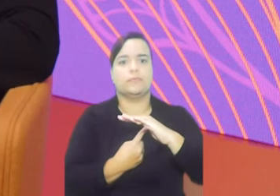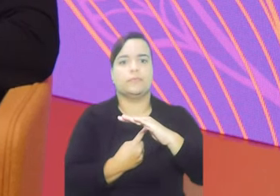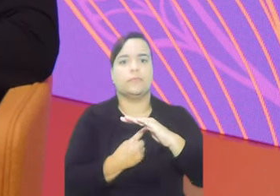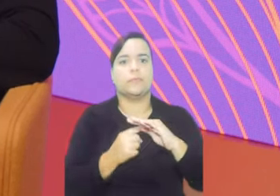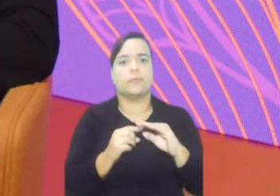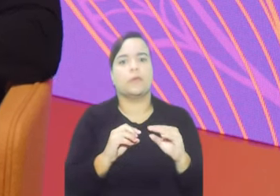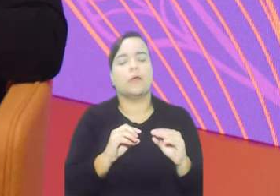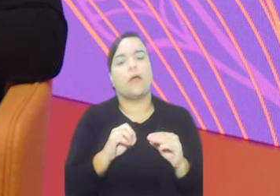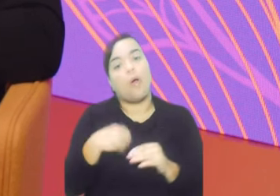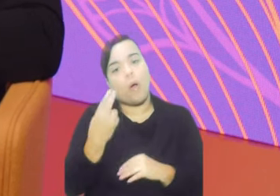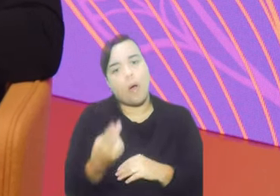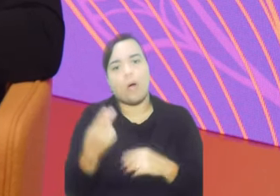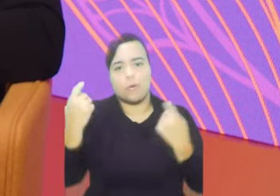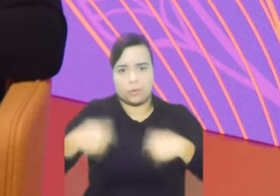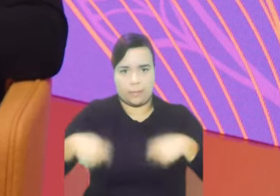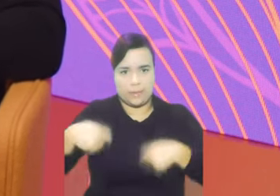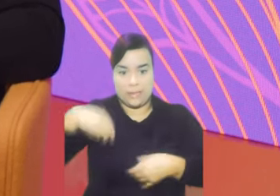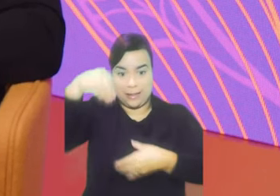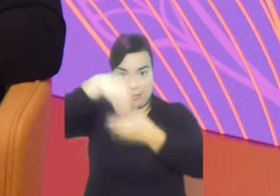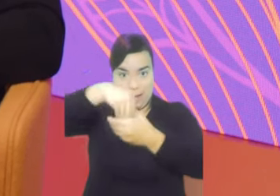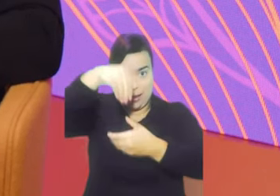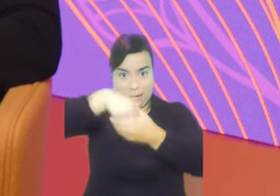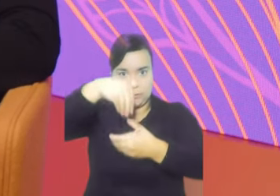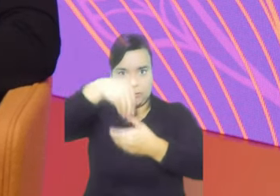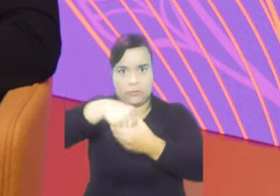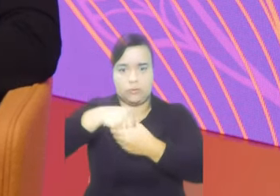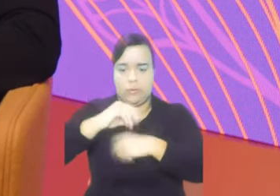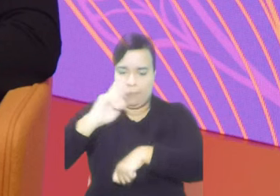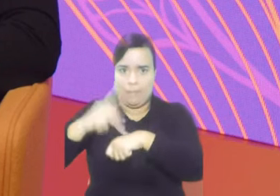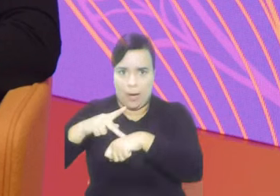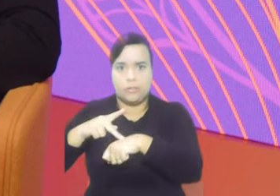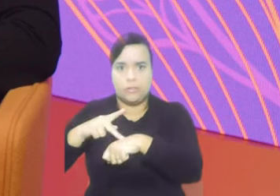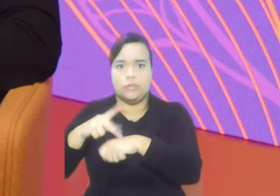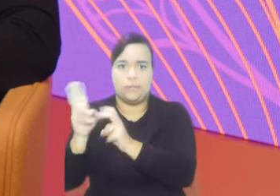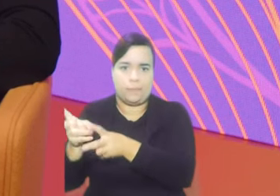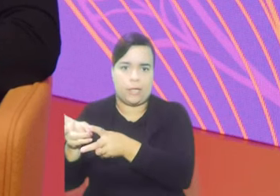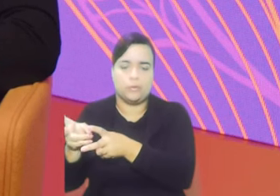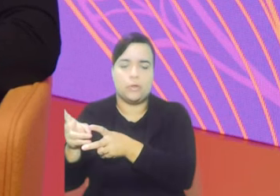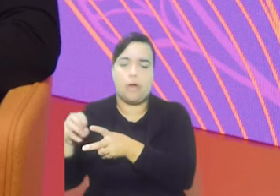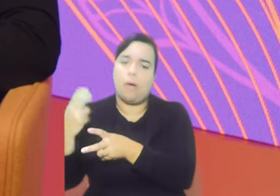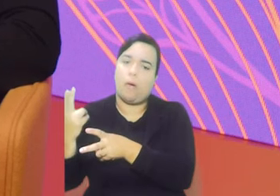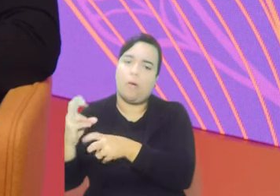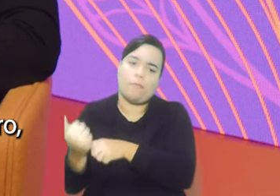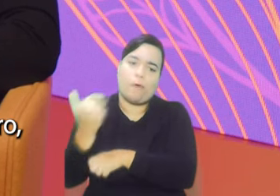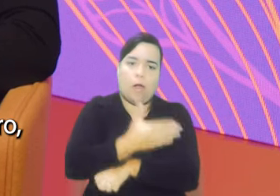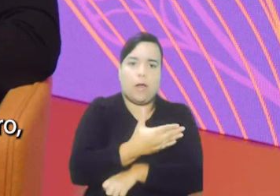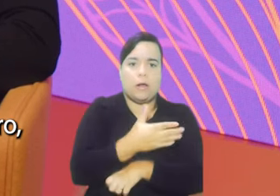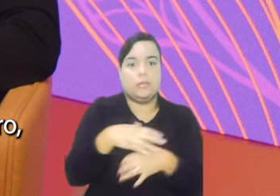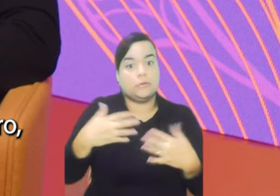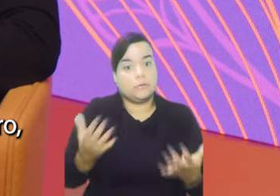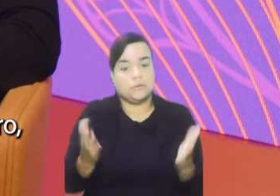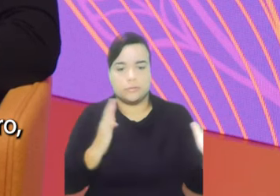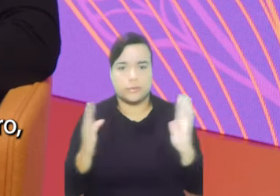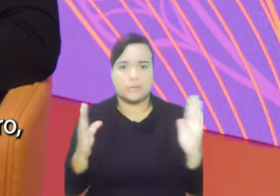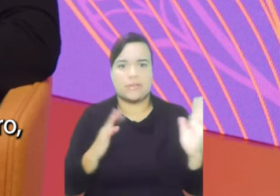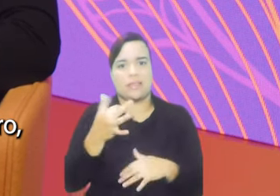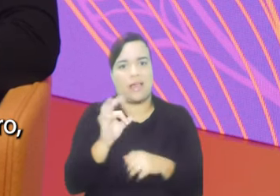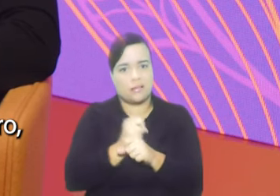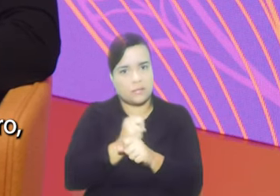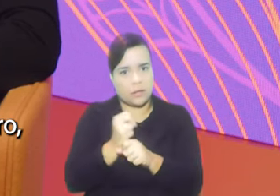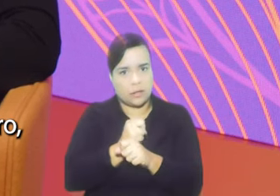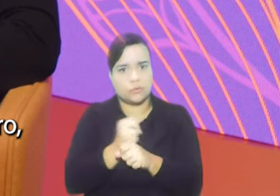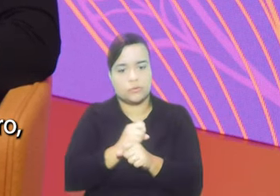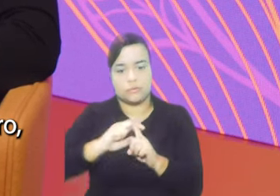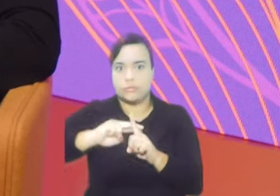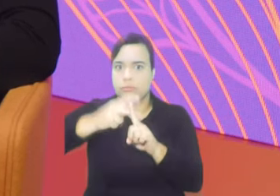já cruzaram a fronteira de seu país, ou pessoas que precisaram se deslocar dentro dos seus próprios países. É um número que representa quase o